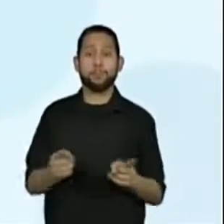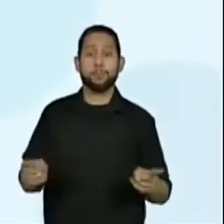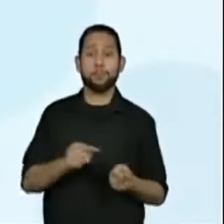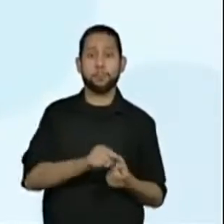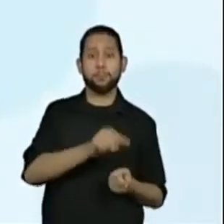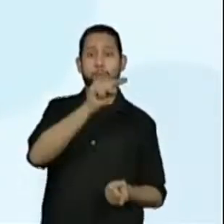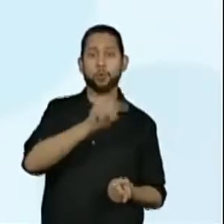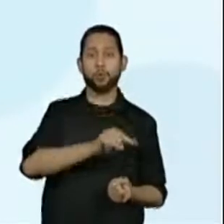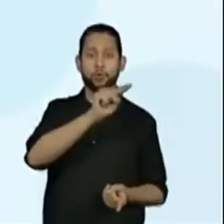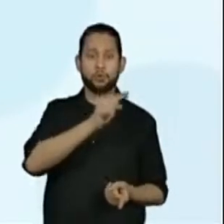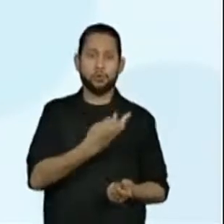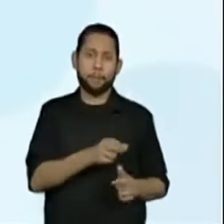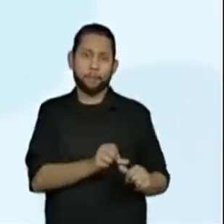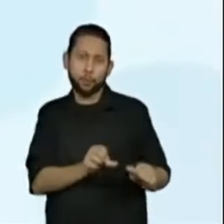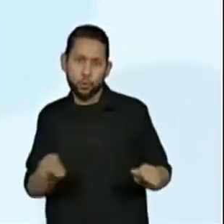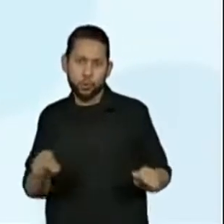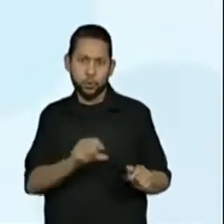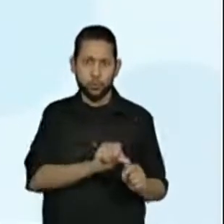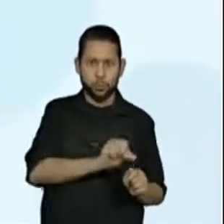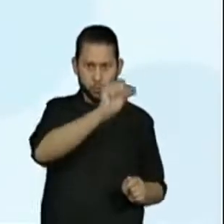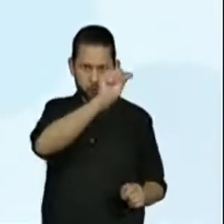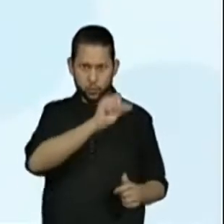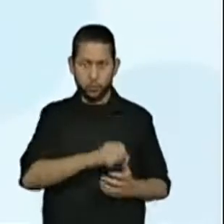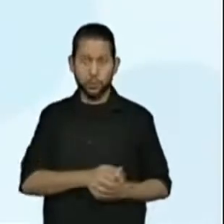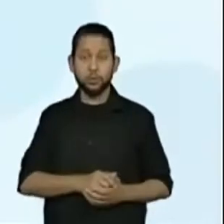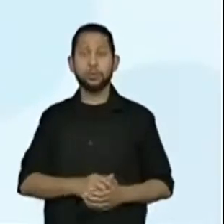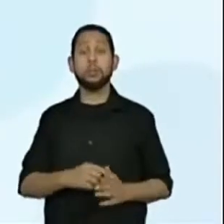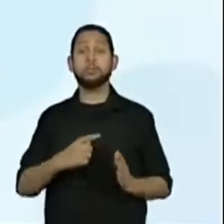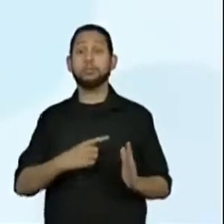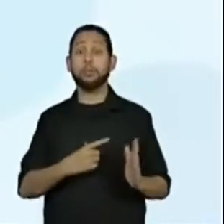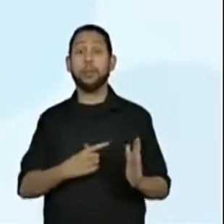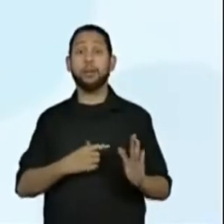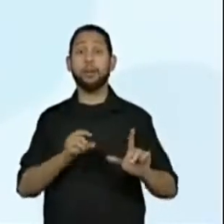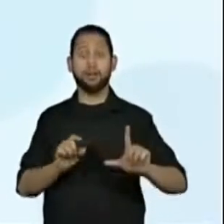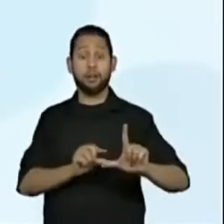medidas dos lados